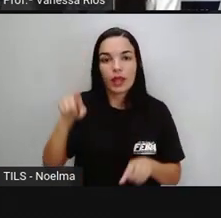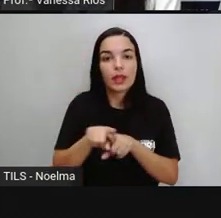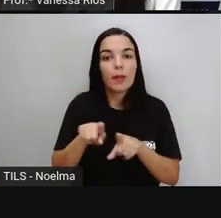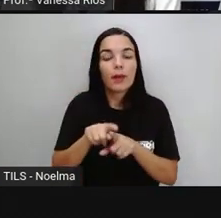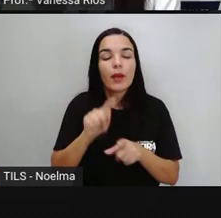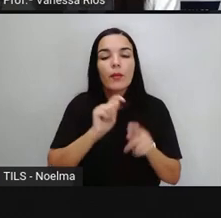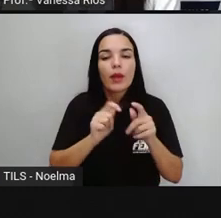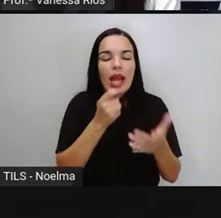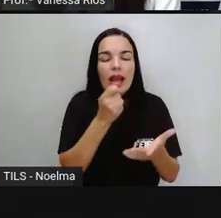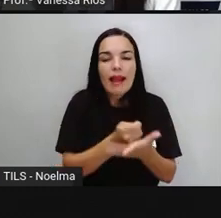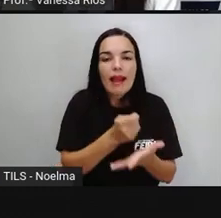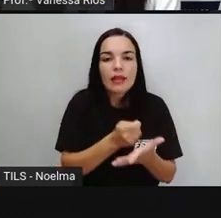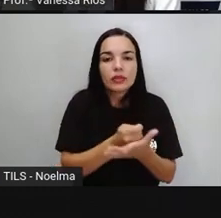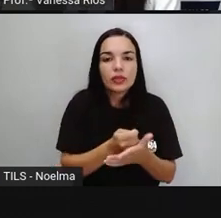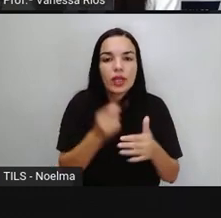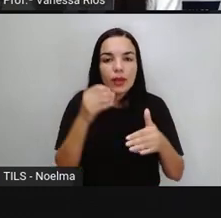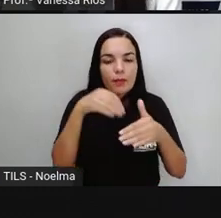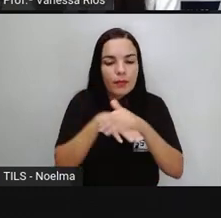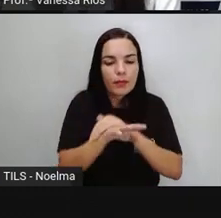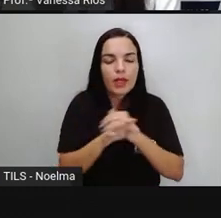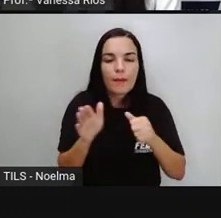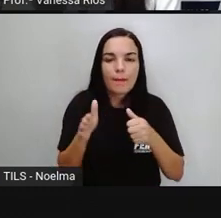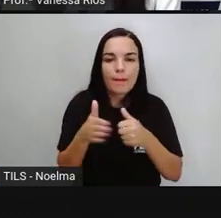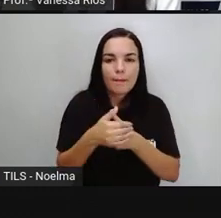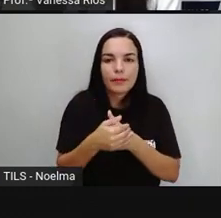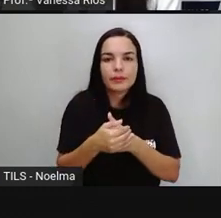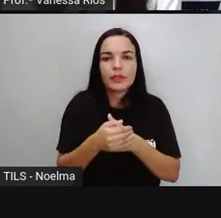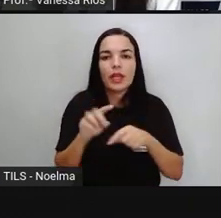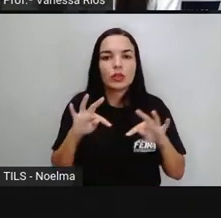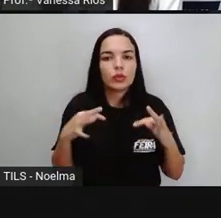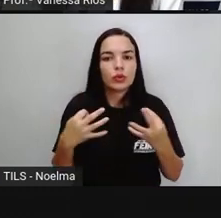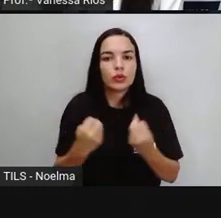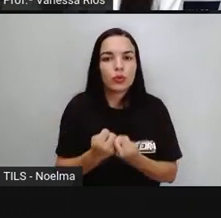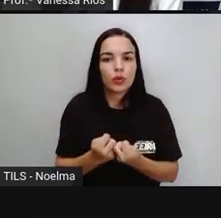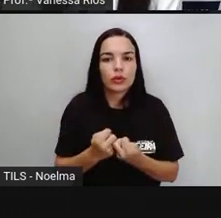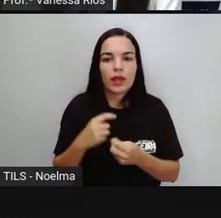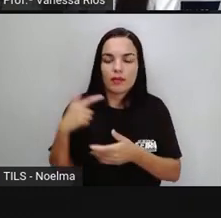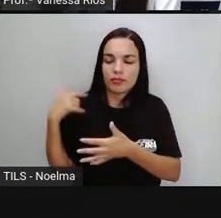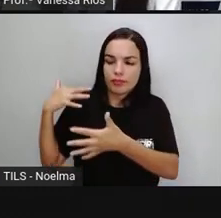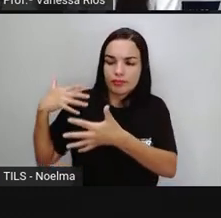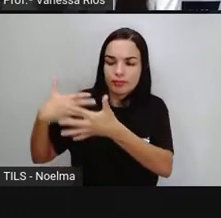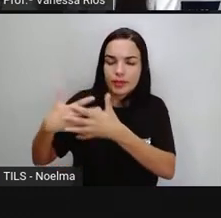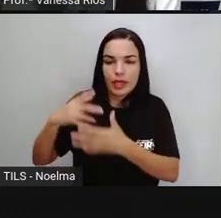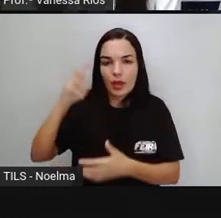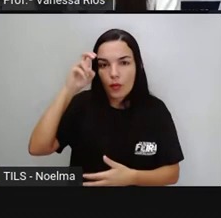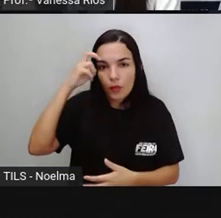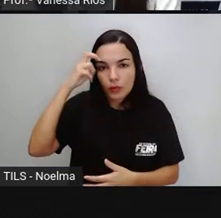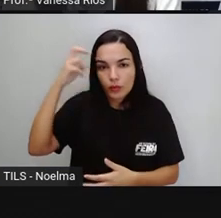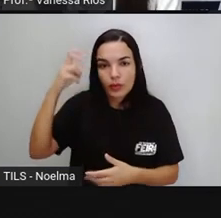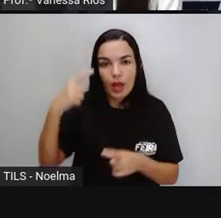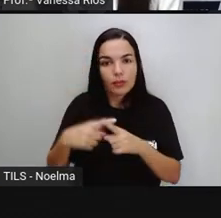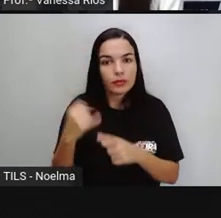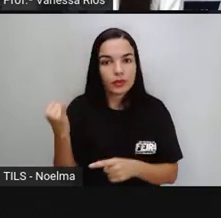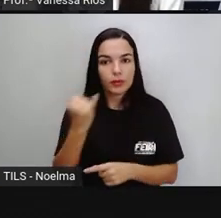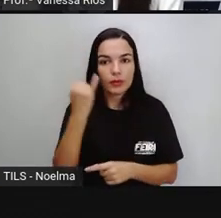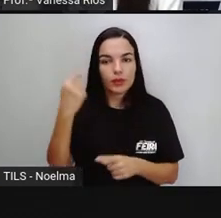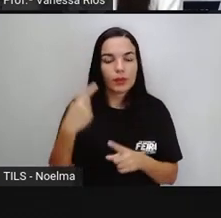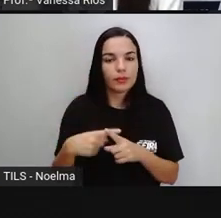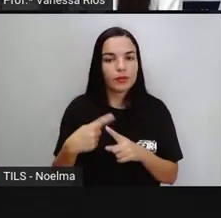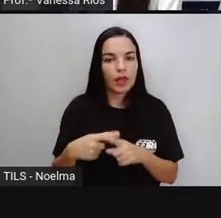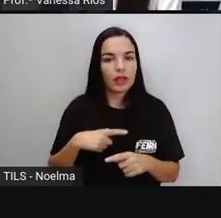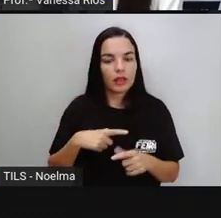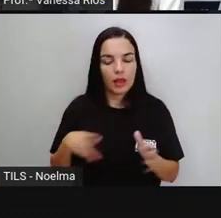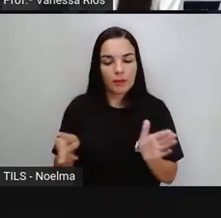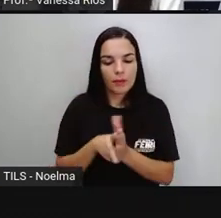herança cultural é muito importante para a nossa sociedade, pois nos permite formar a nossa identidade